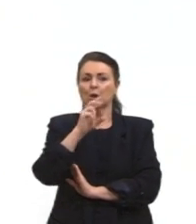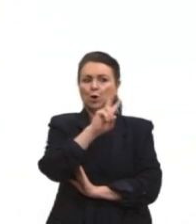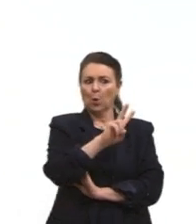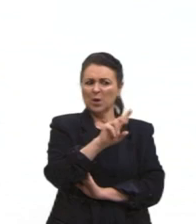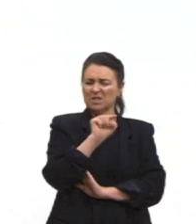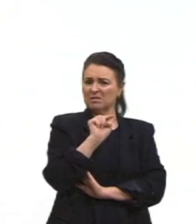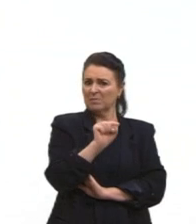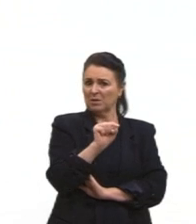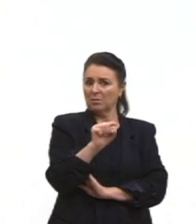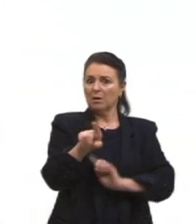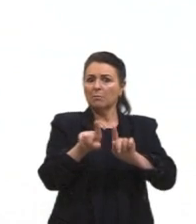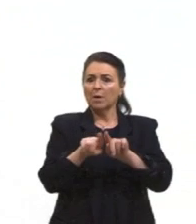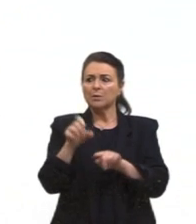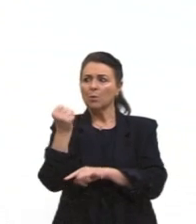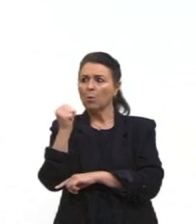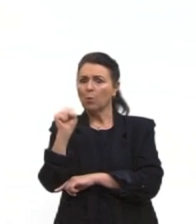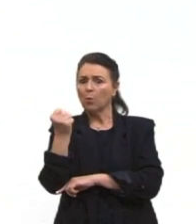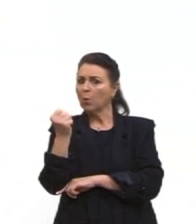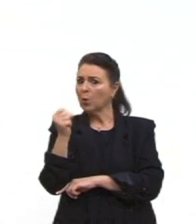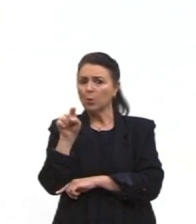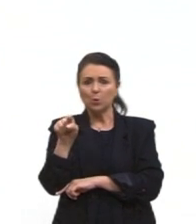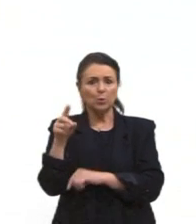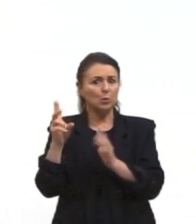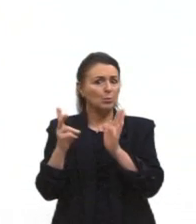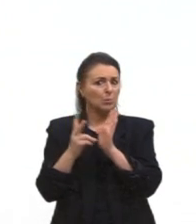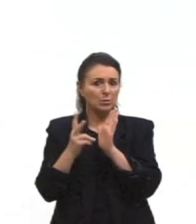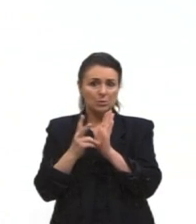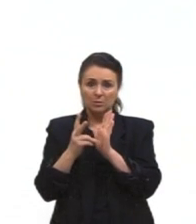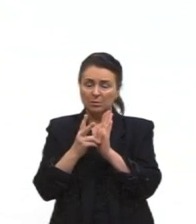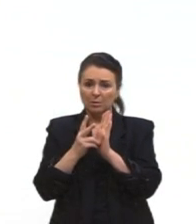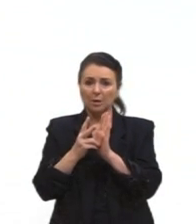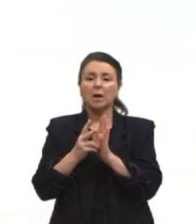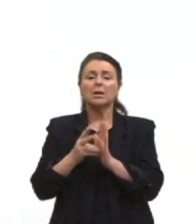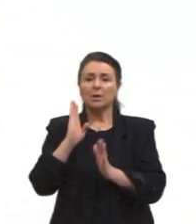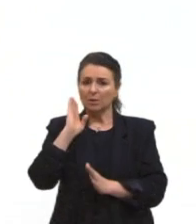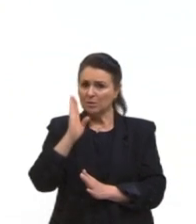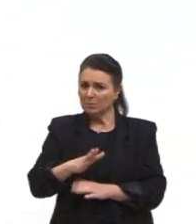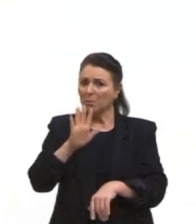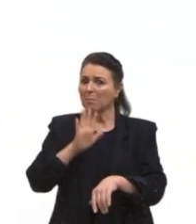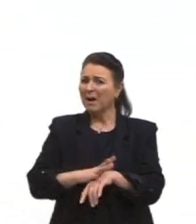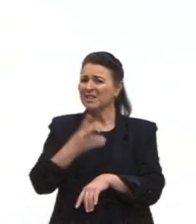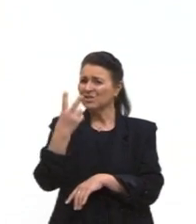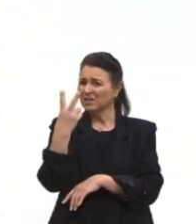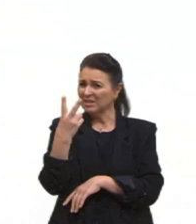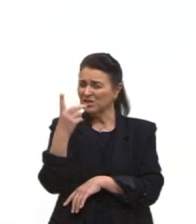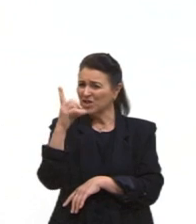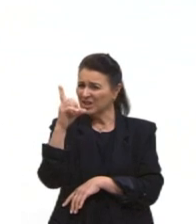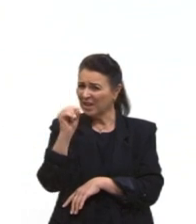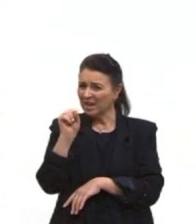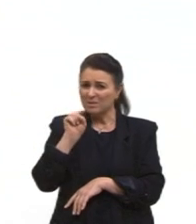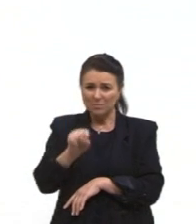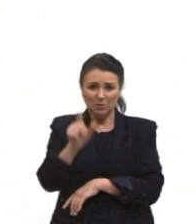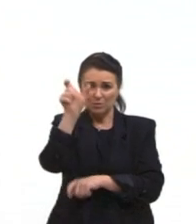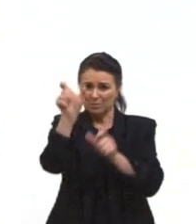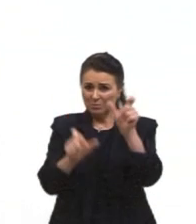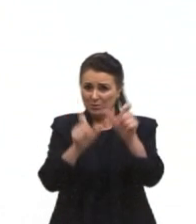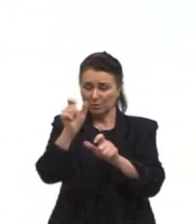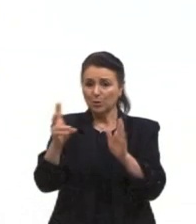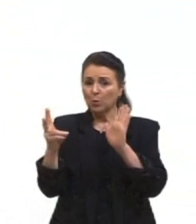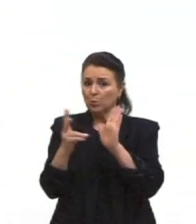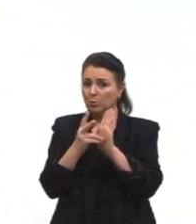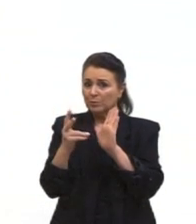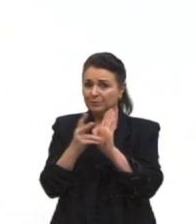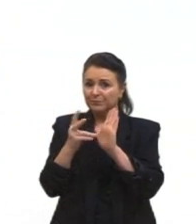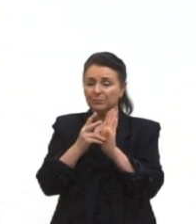baixo, mas 8 mil indígenas quer dizer que a ditadura militar no Brasil já matou mais de 10 mil pessoas. Os indígenas